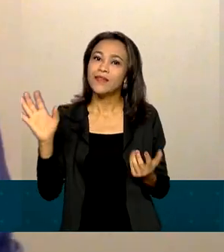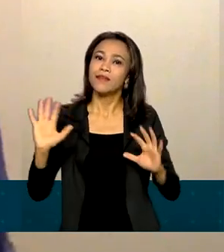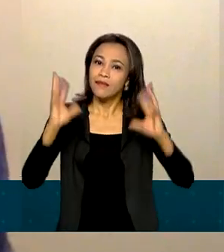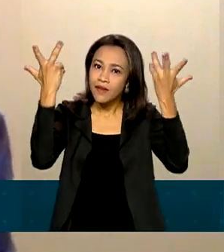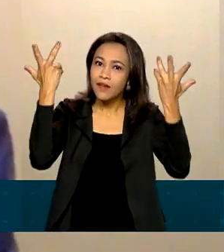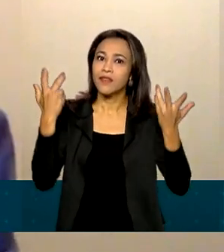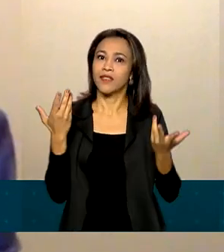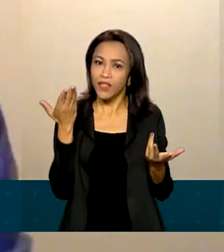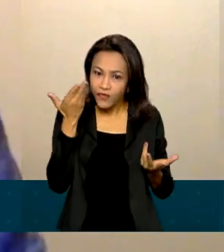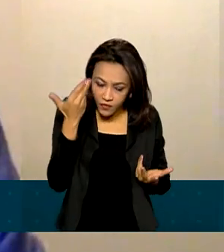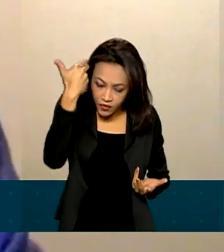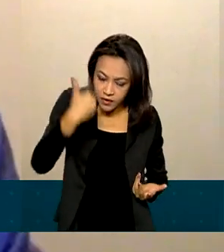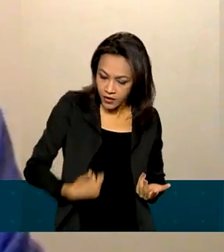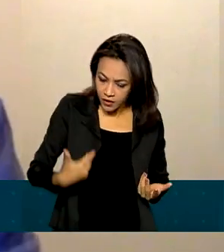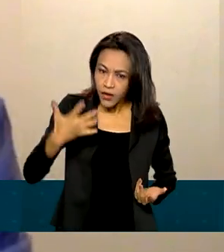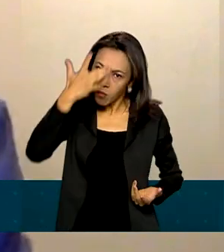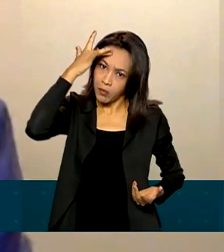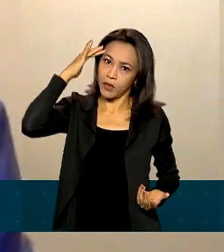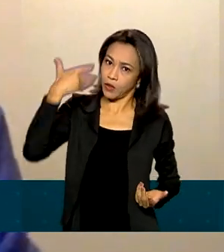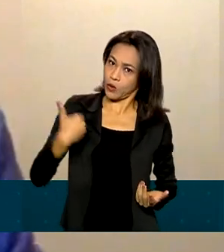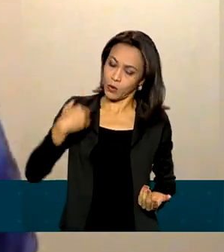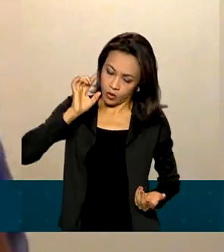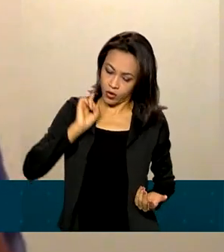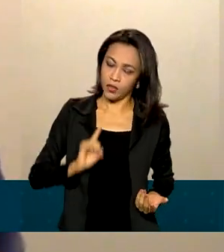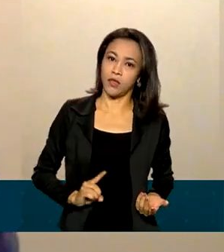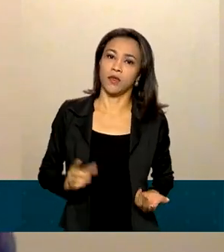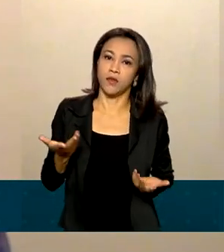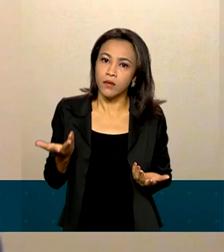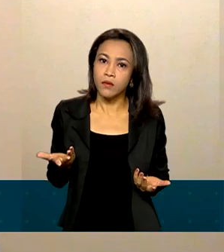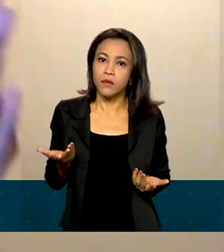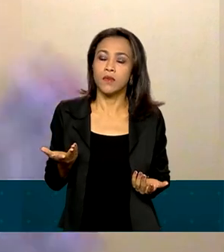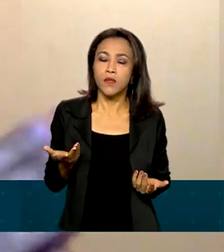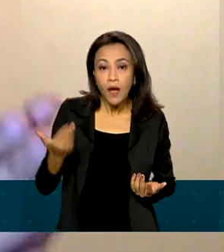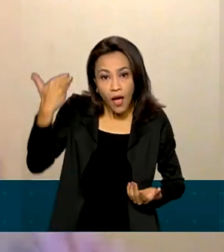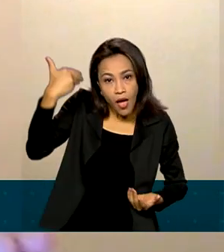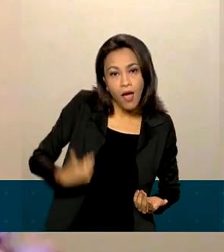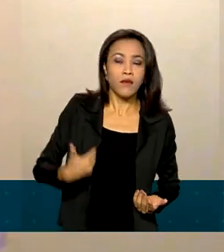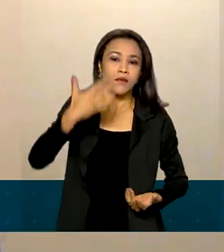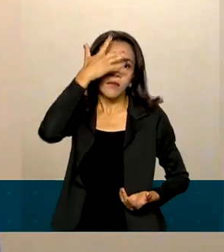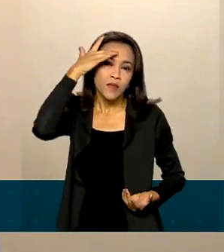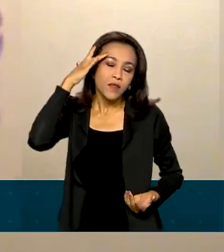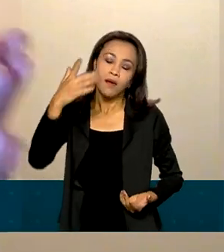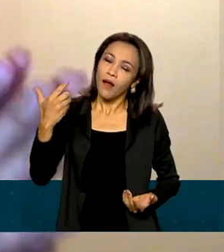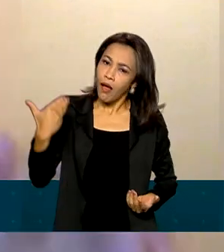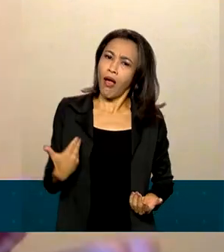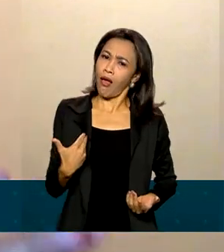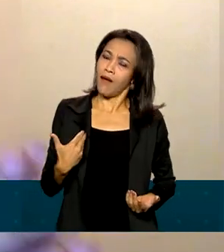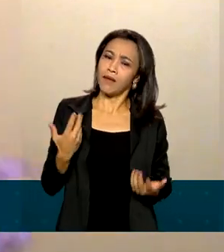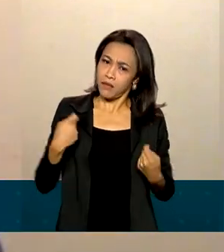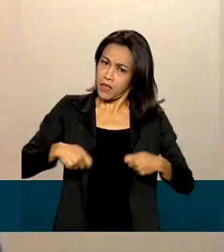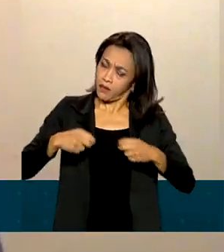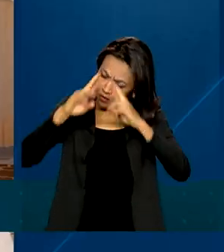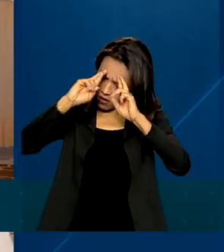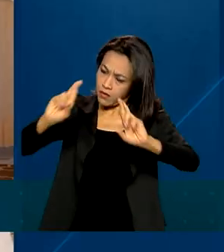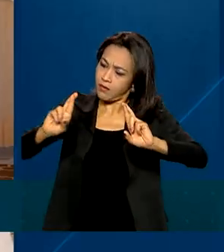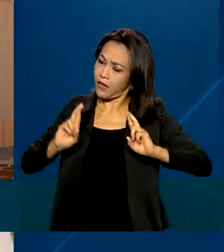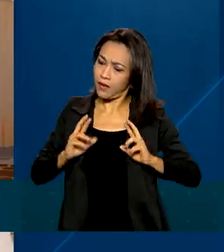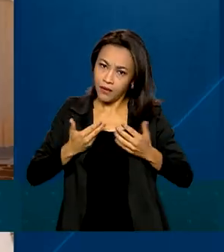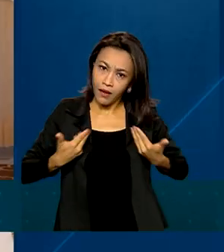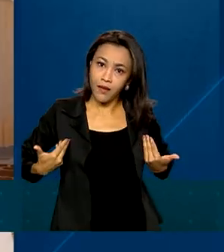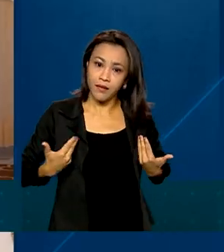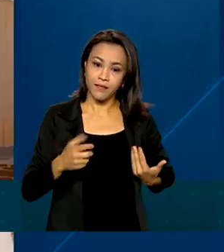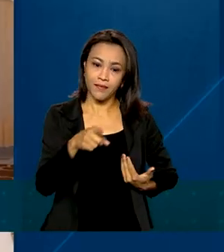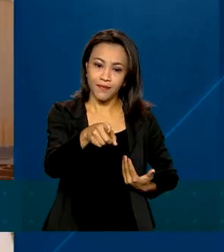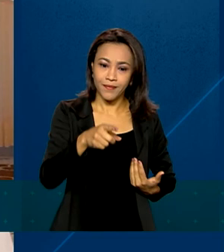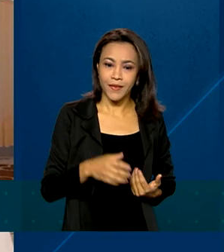que você é um sujeito de direitos, que essa pessoa é alguém que merece ser respeitada. Existe o